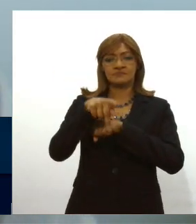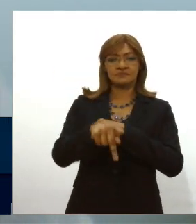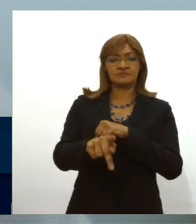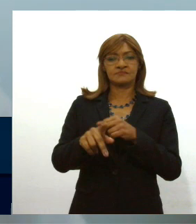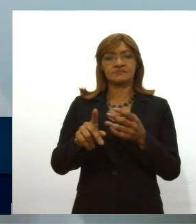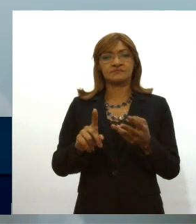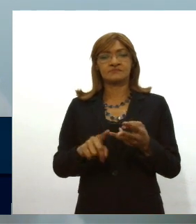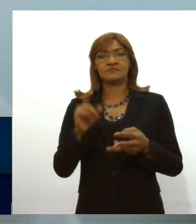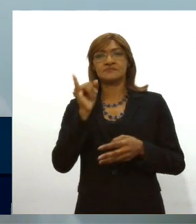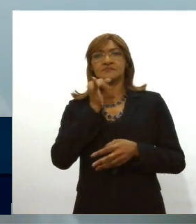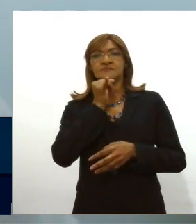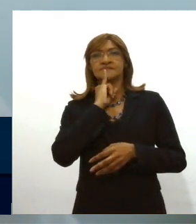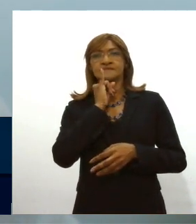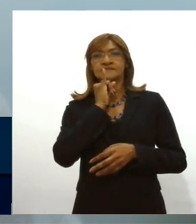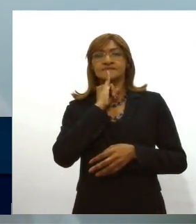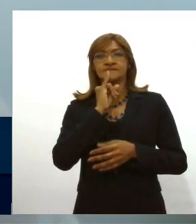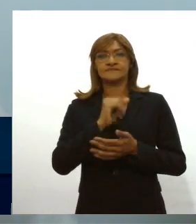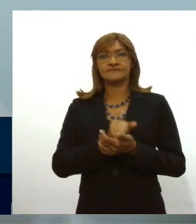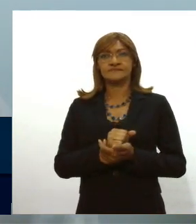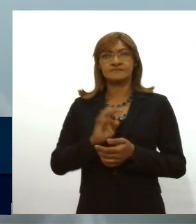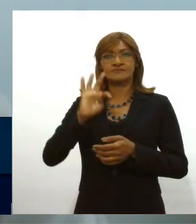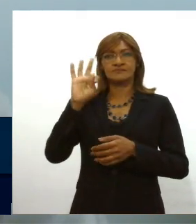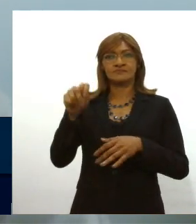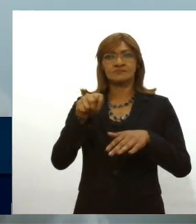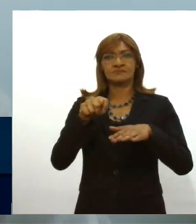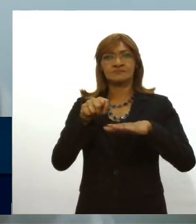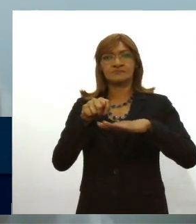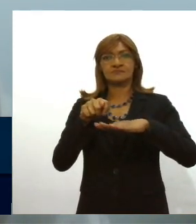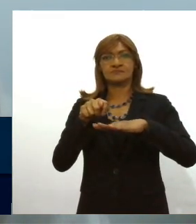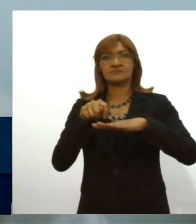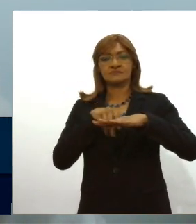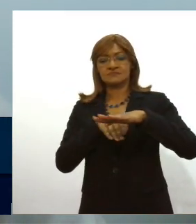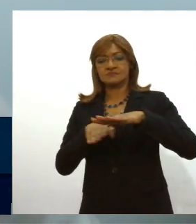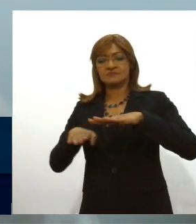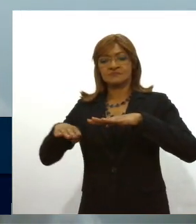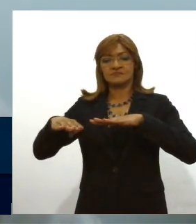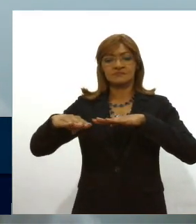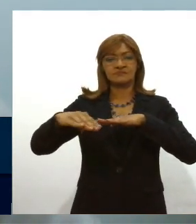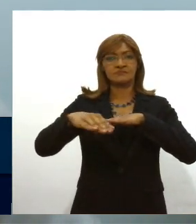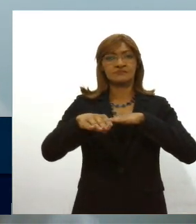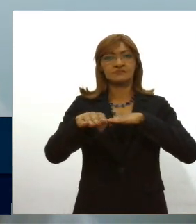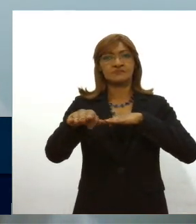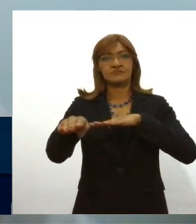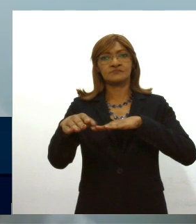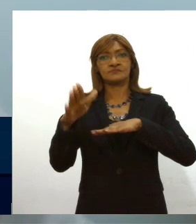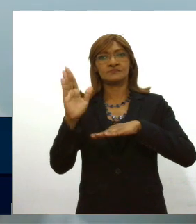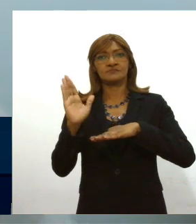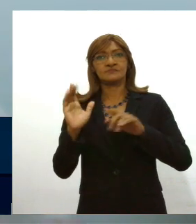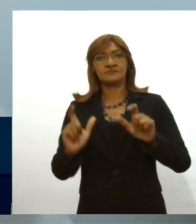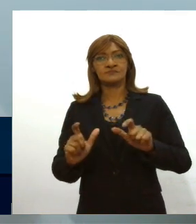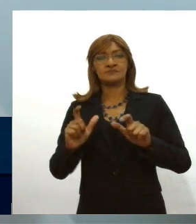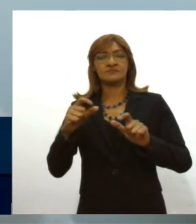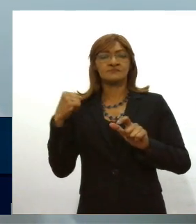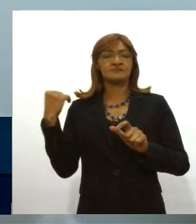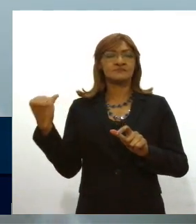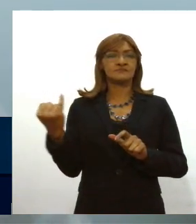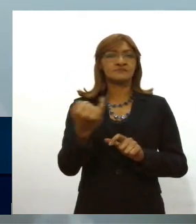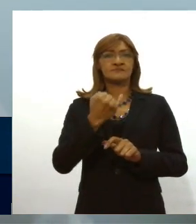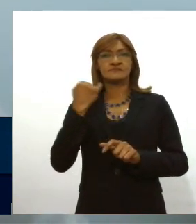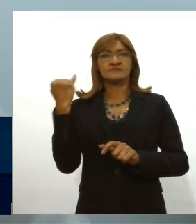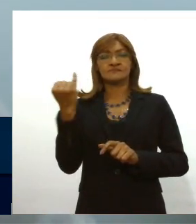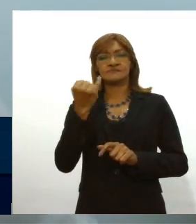Itabaiana todos que circulam por aquela rodovia que tem um fator de produção